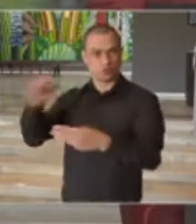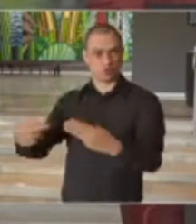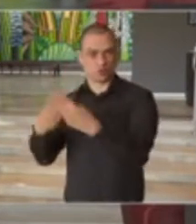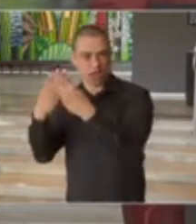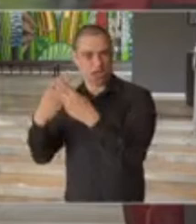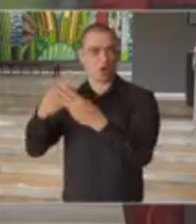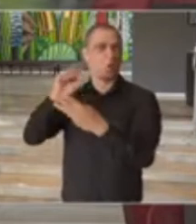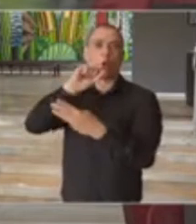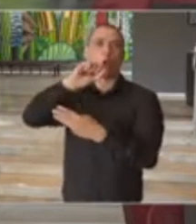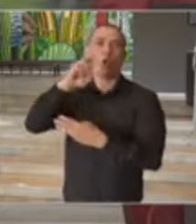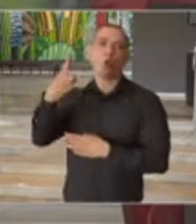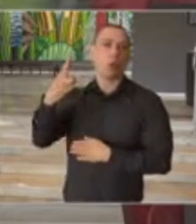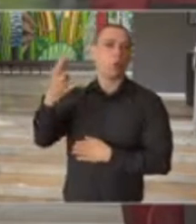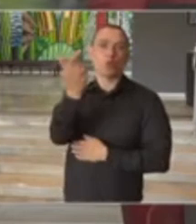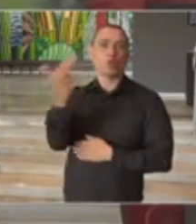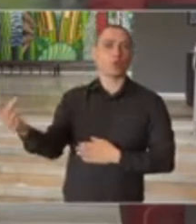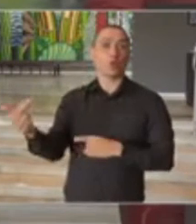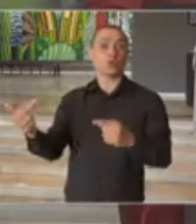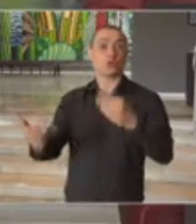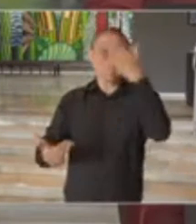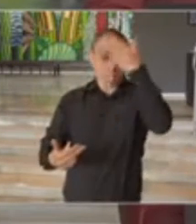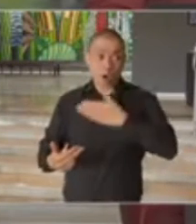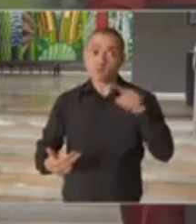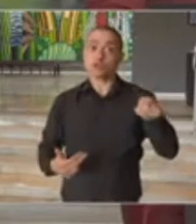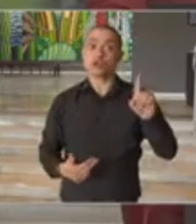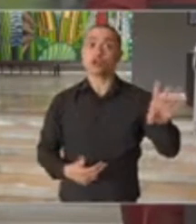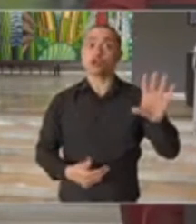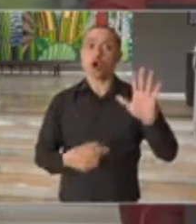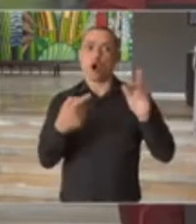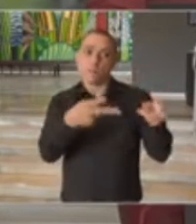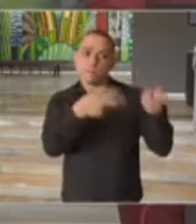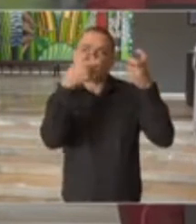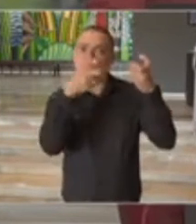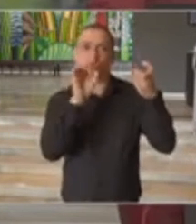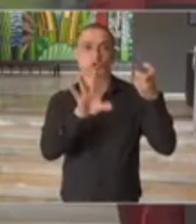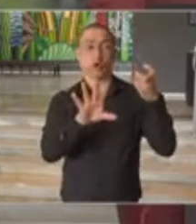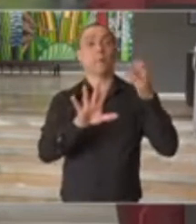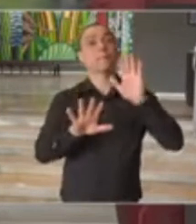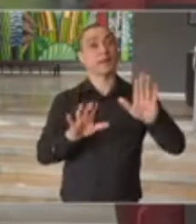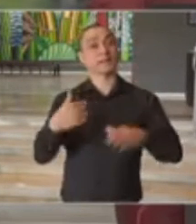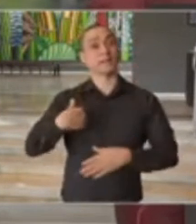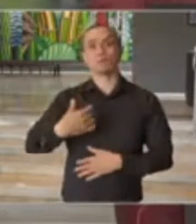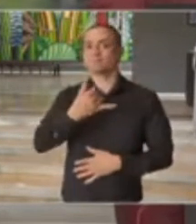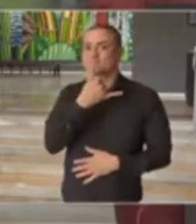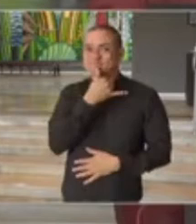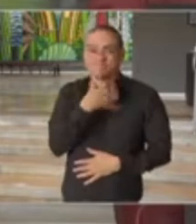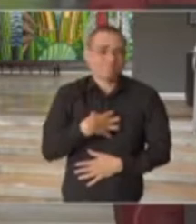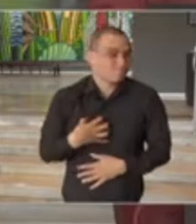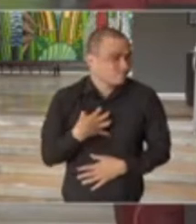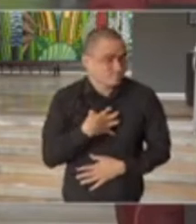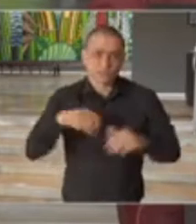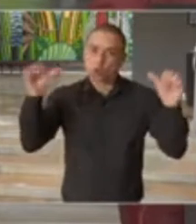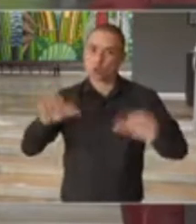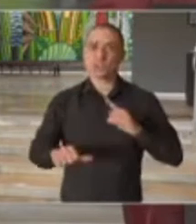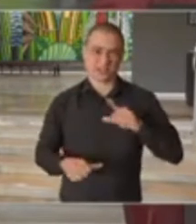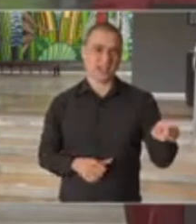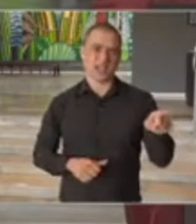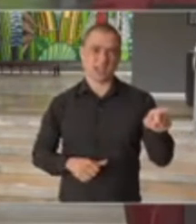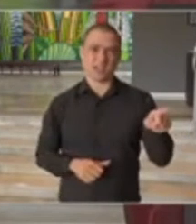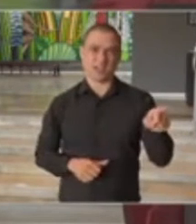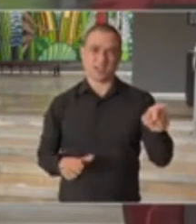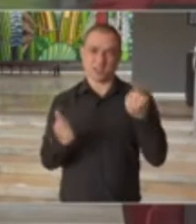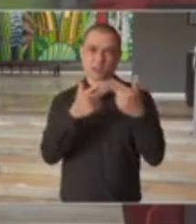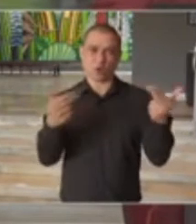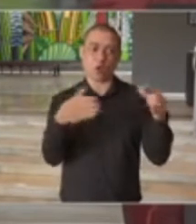ou manifestação que pudesse explicitar apenas a identificação, o que pessoalmente lamento muito, a existência de qualquer